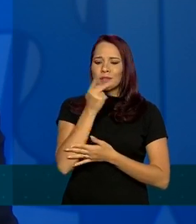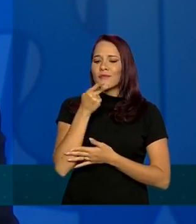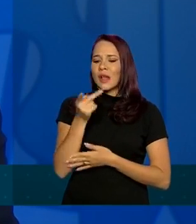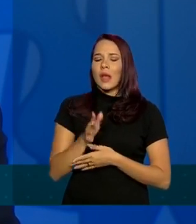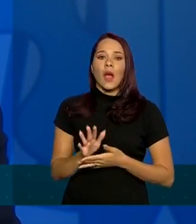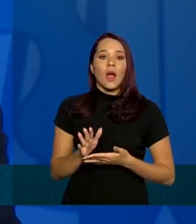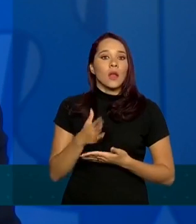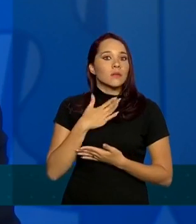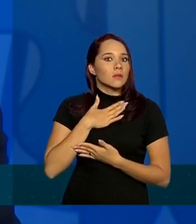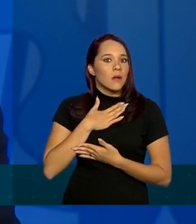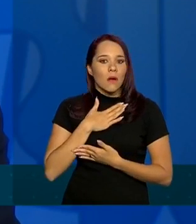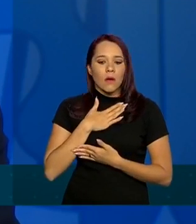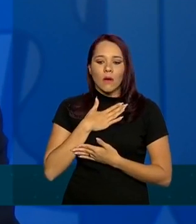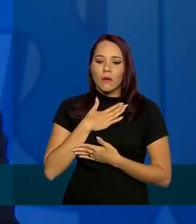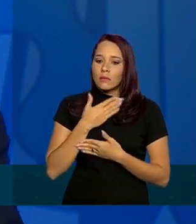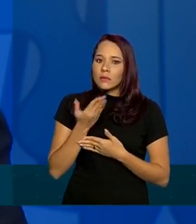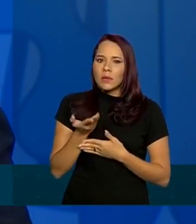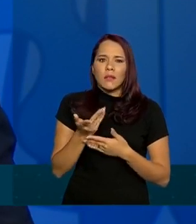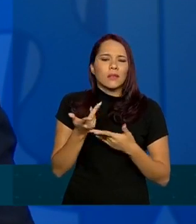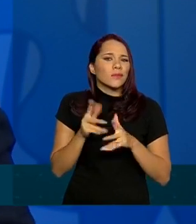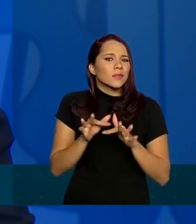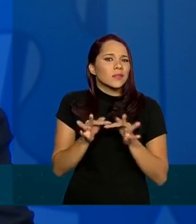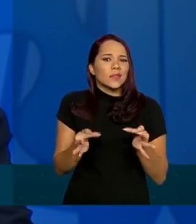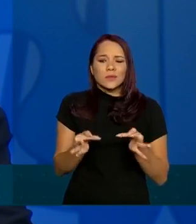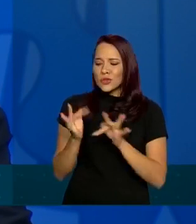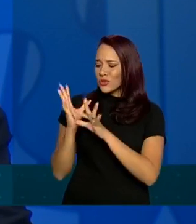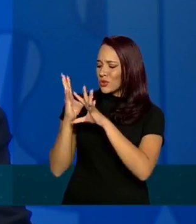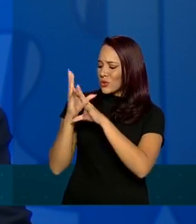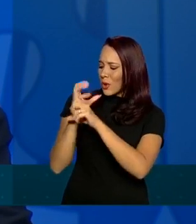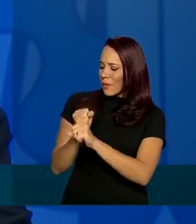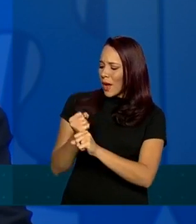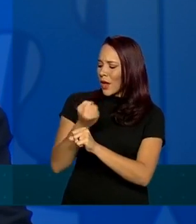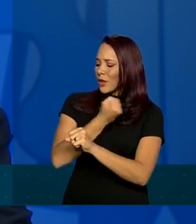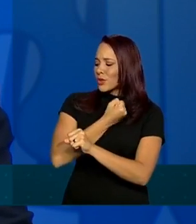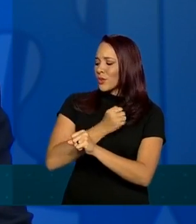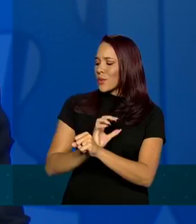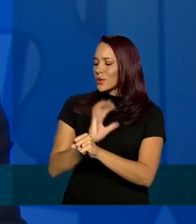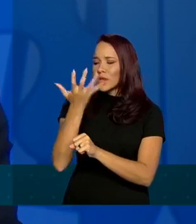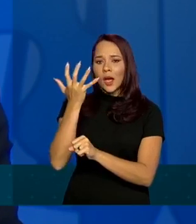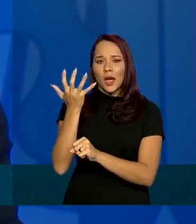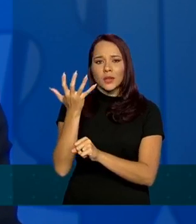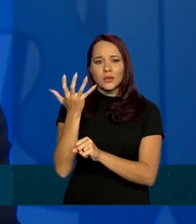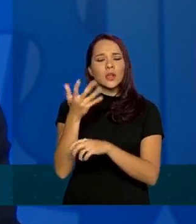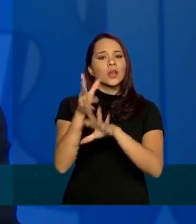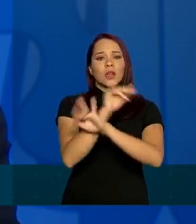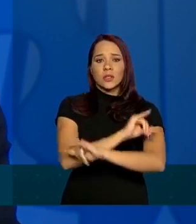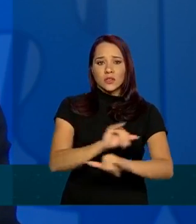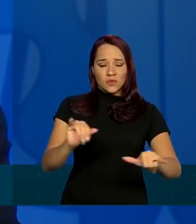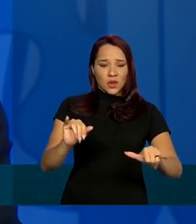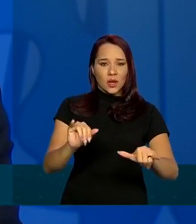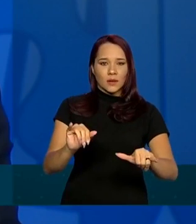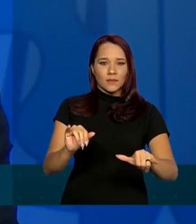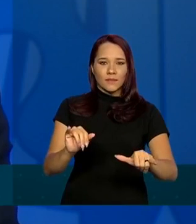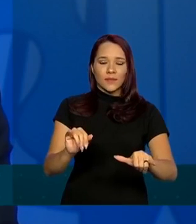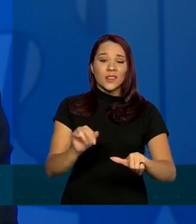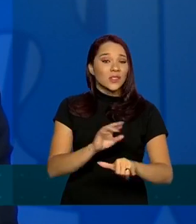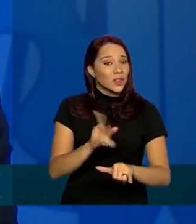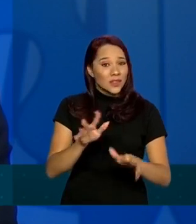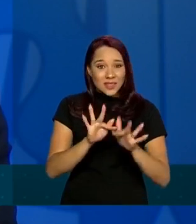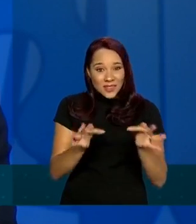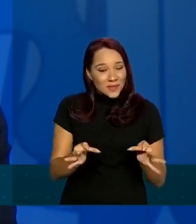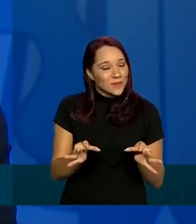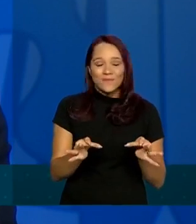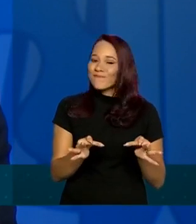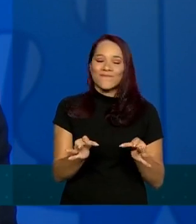nossa por que é tão simples somar o número de casos e divulgar essa informação só que não é